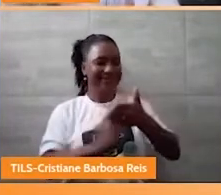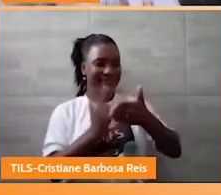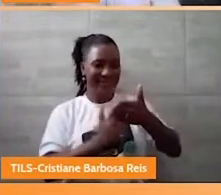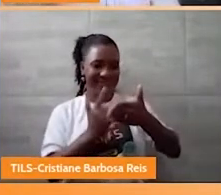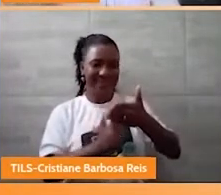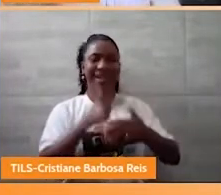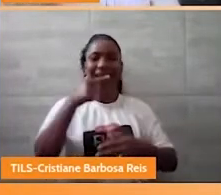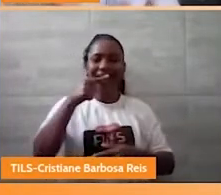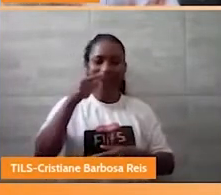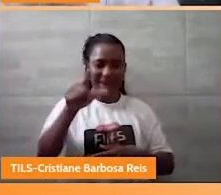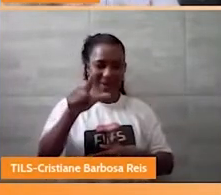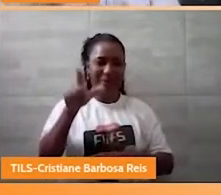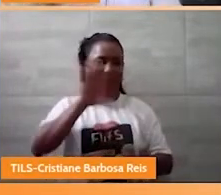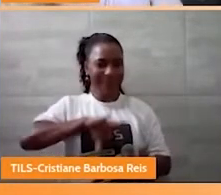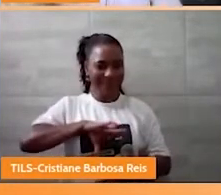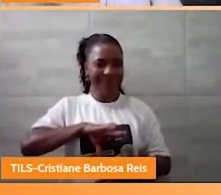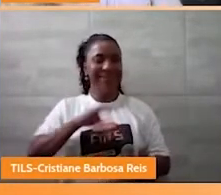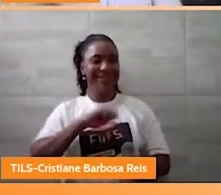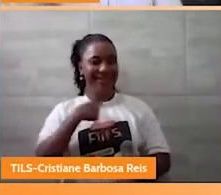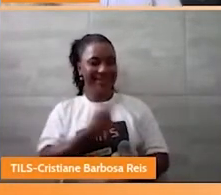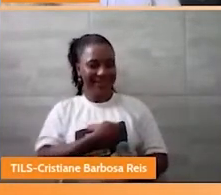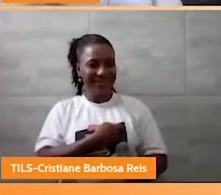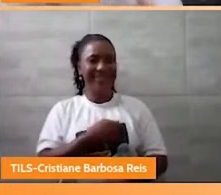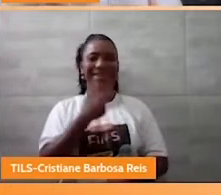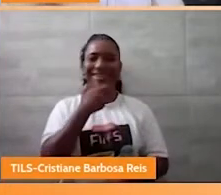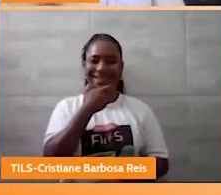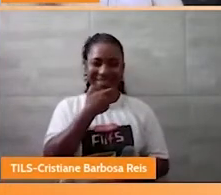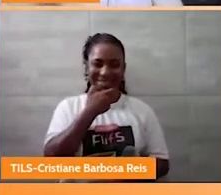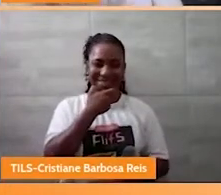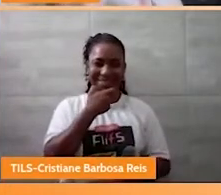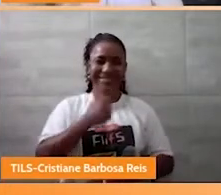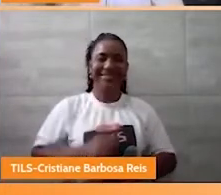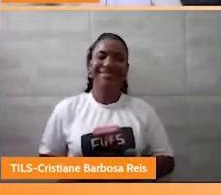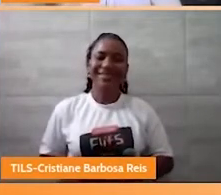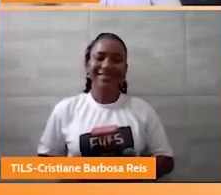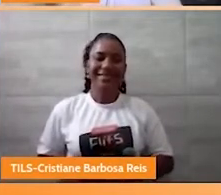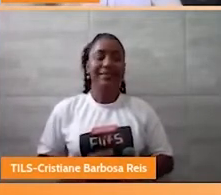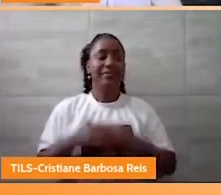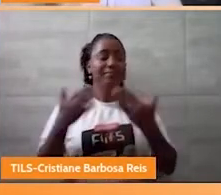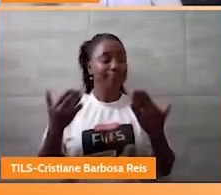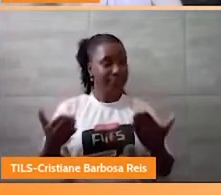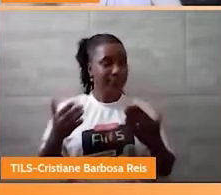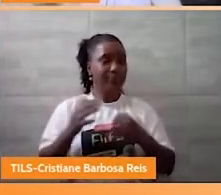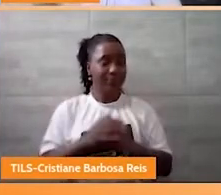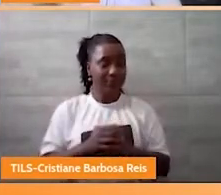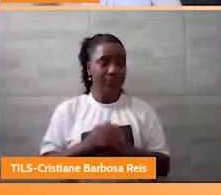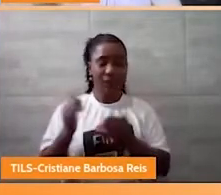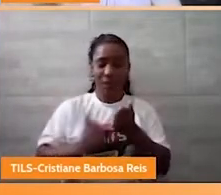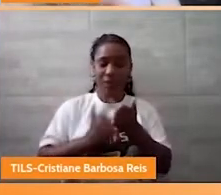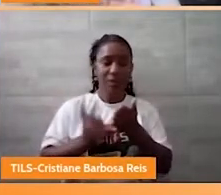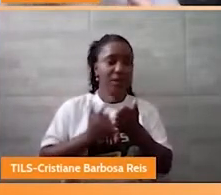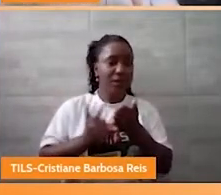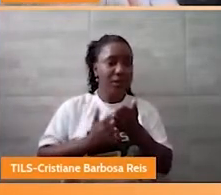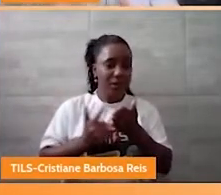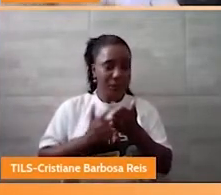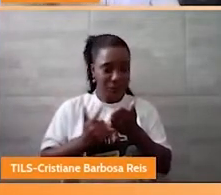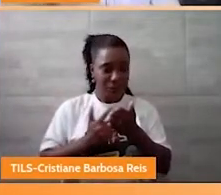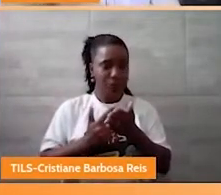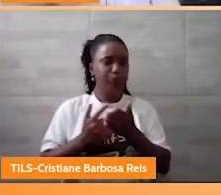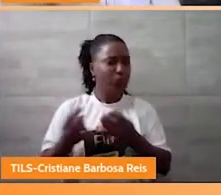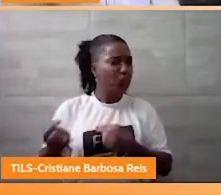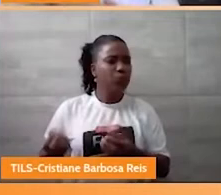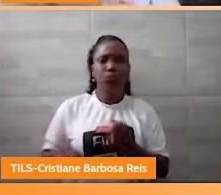Português, espanhol e inglês. Bom, o livro surge no contexto da pandemia. Eu estava num outro